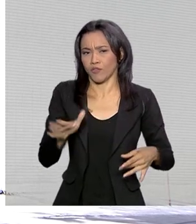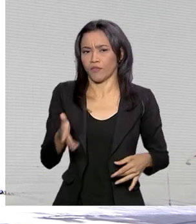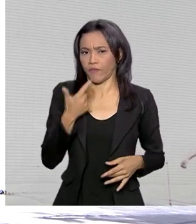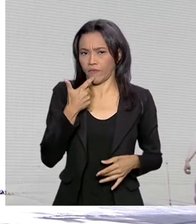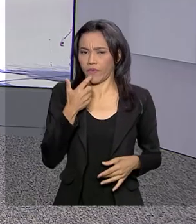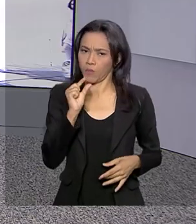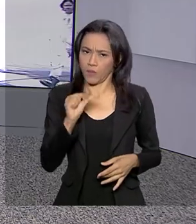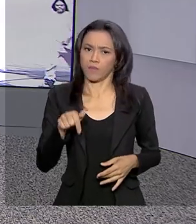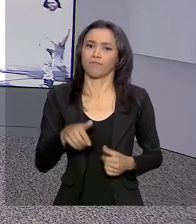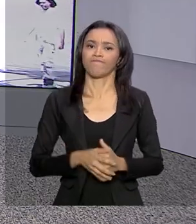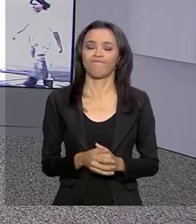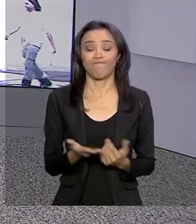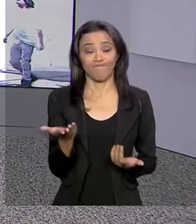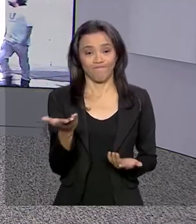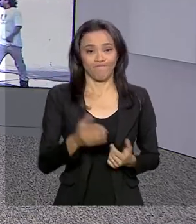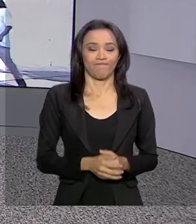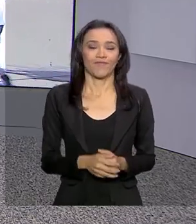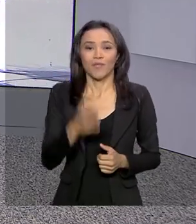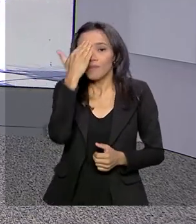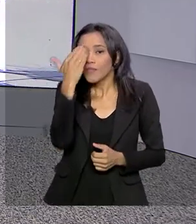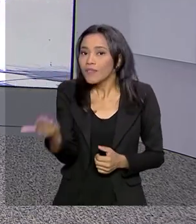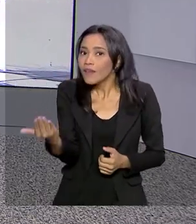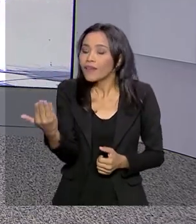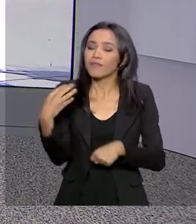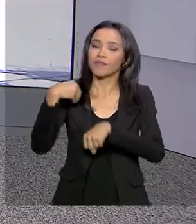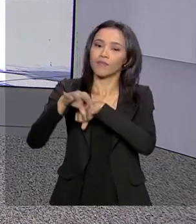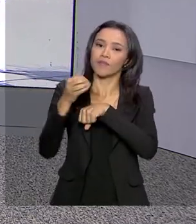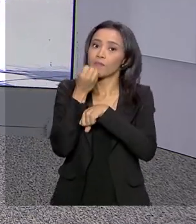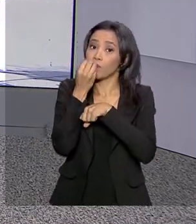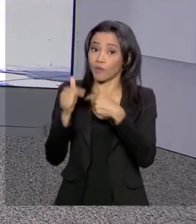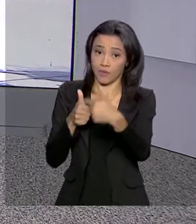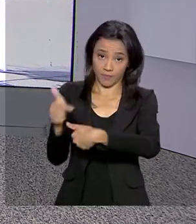Mara, volto com você. Obrigada pelas suas informações. Bom trabalho aí, Dani. Obrigada. Obrigada. Obrigada.